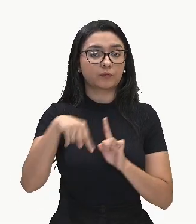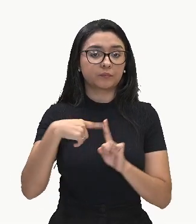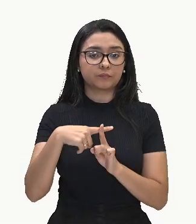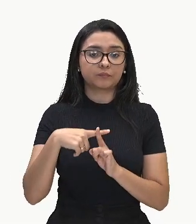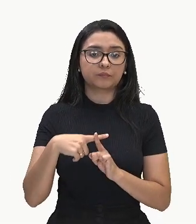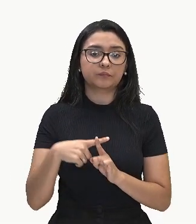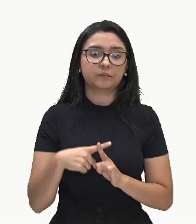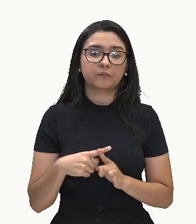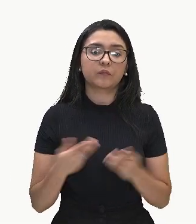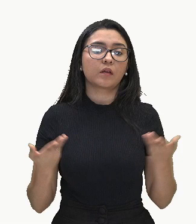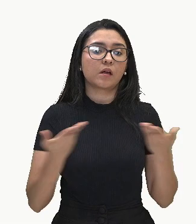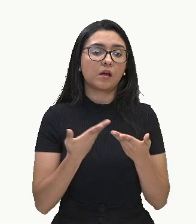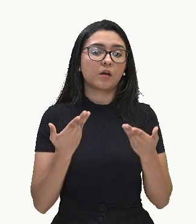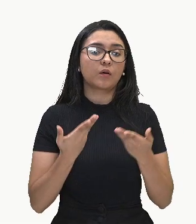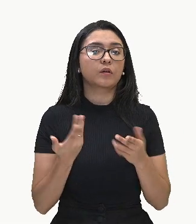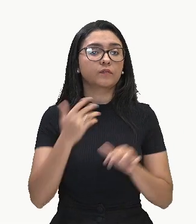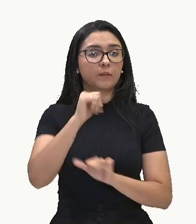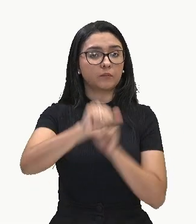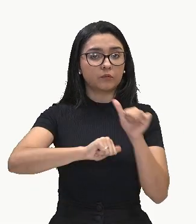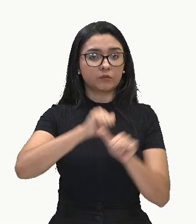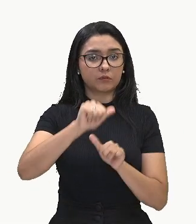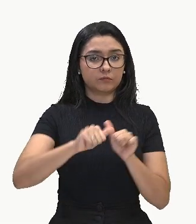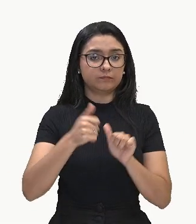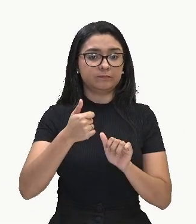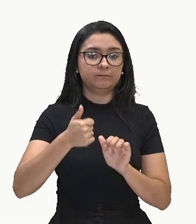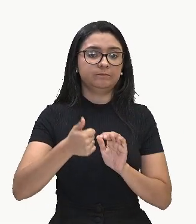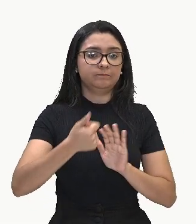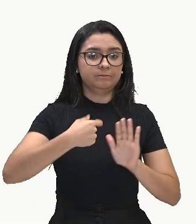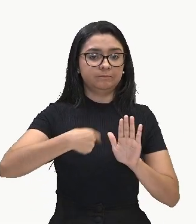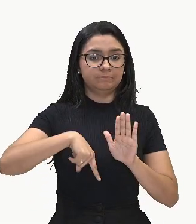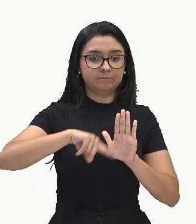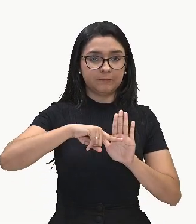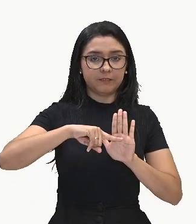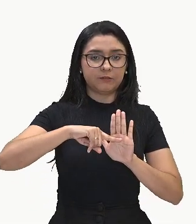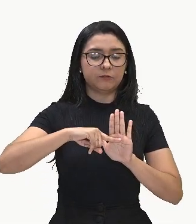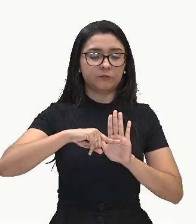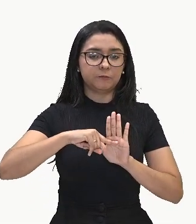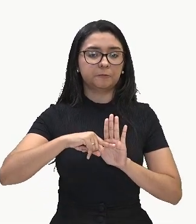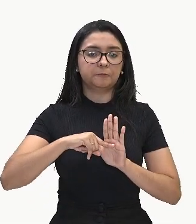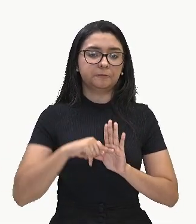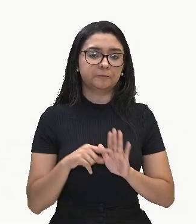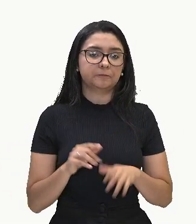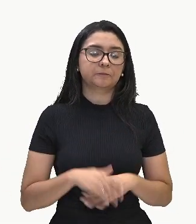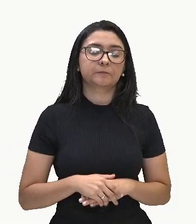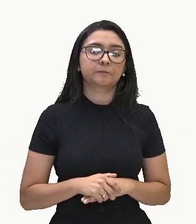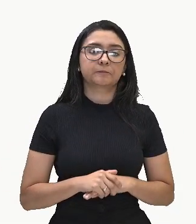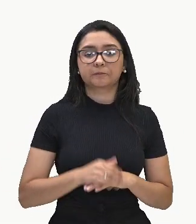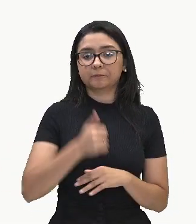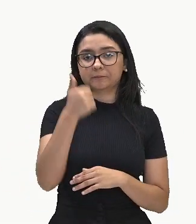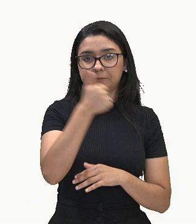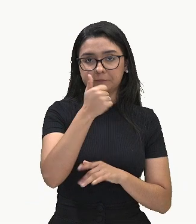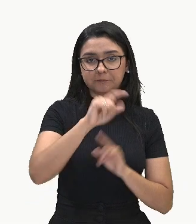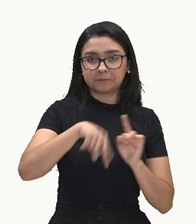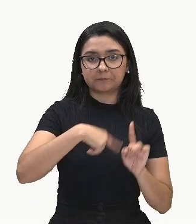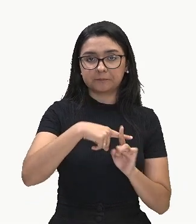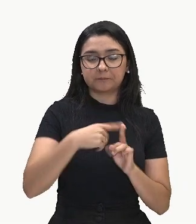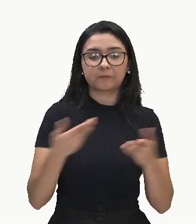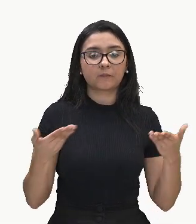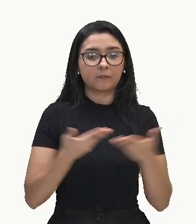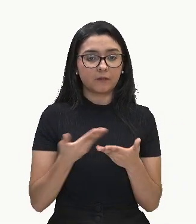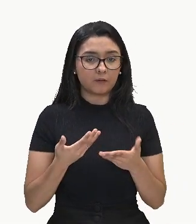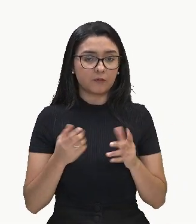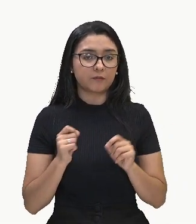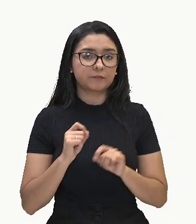eu vou passar ele para o outro lado com o sinal de menos. Ele estava positivo, fica negativo.